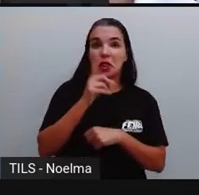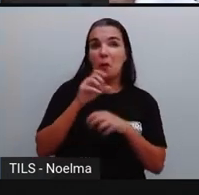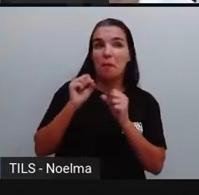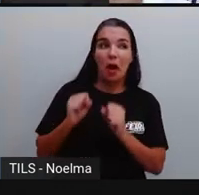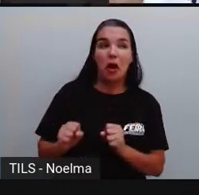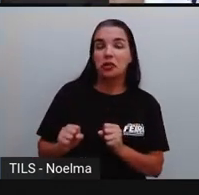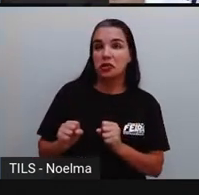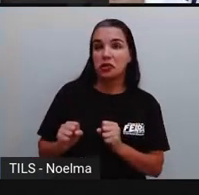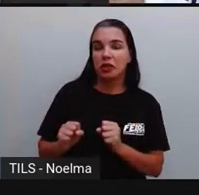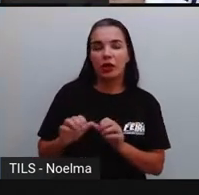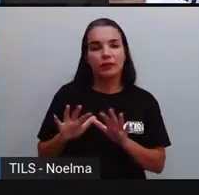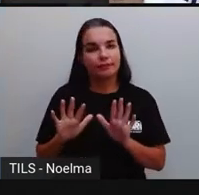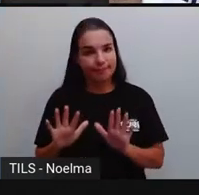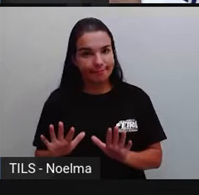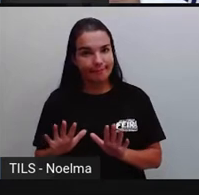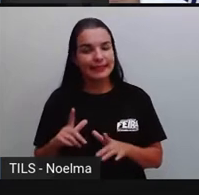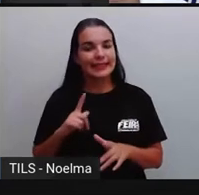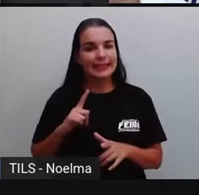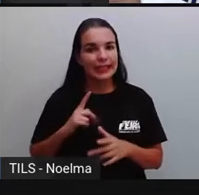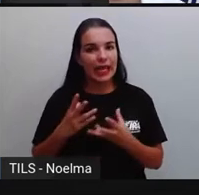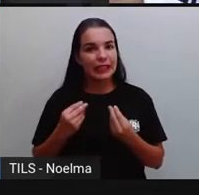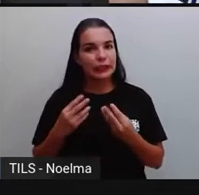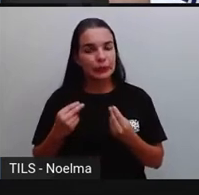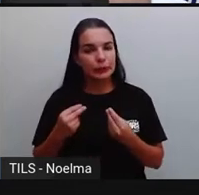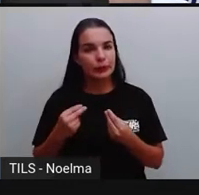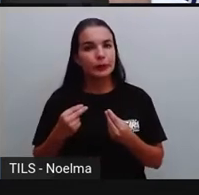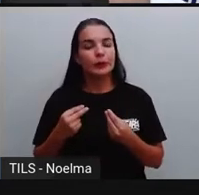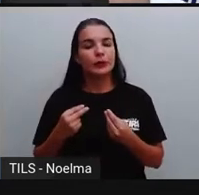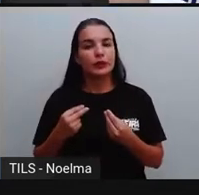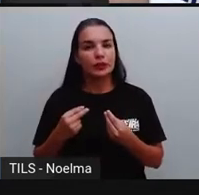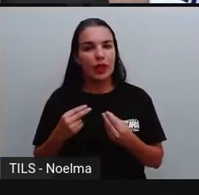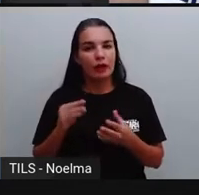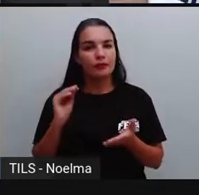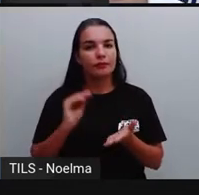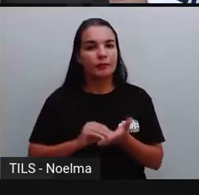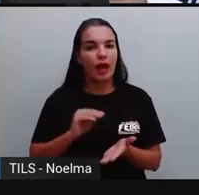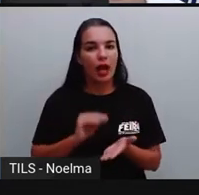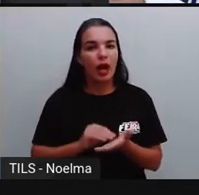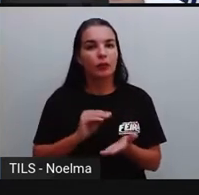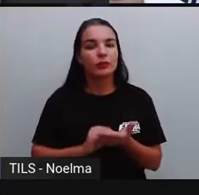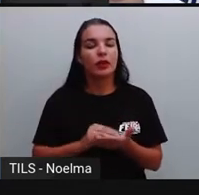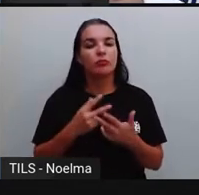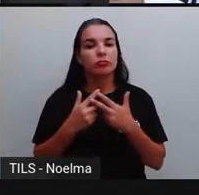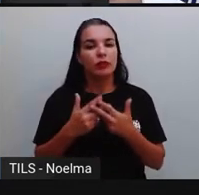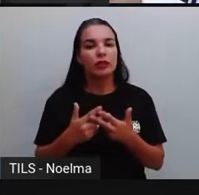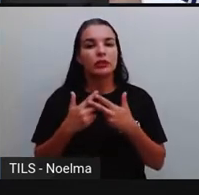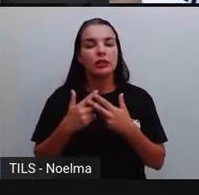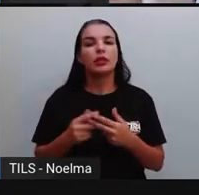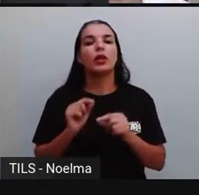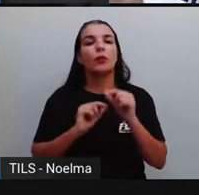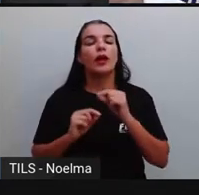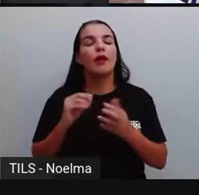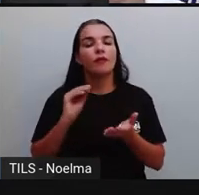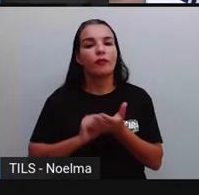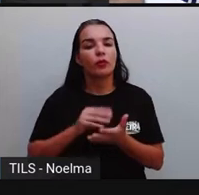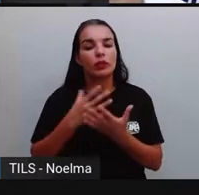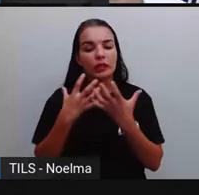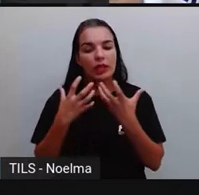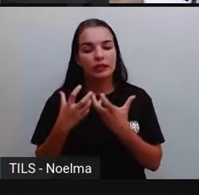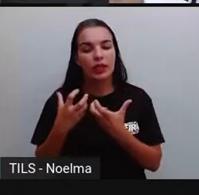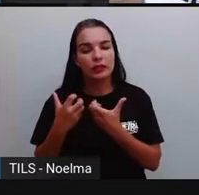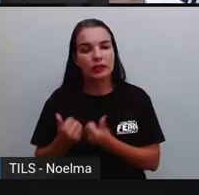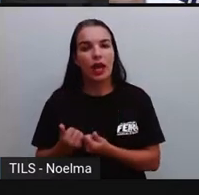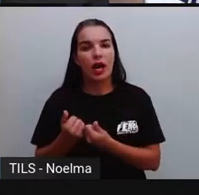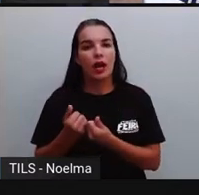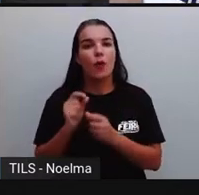seguir. Então, existem vários tipos de intolerância. Então, essa dificuldade de conviver com o que eles acham, né, que